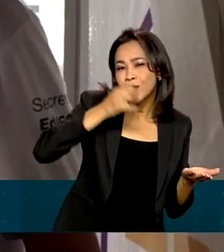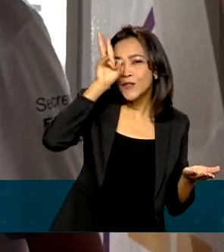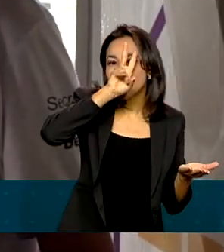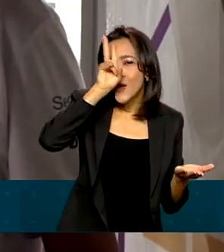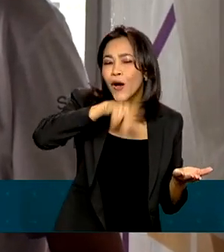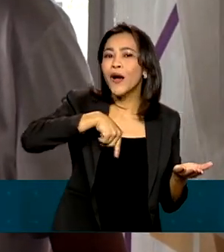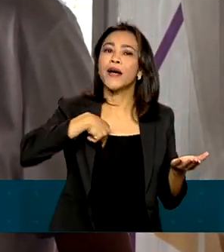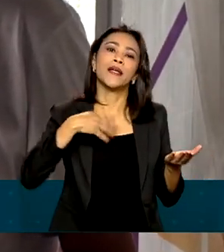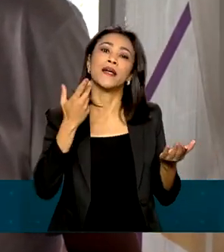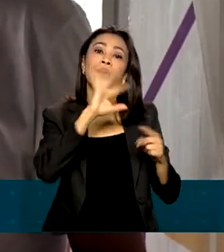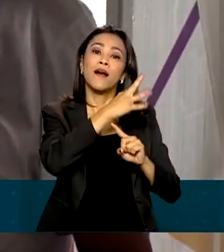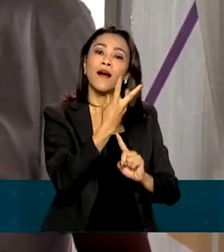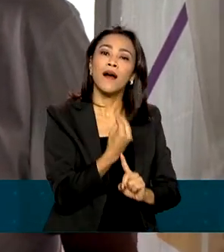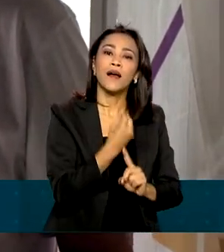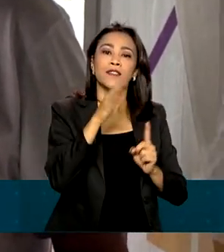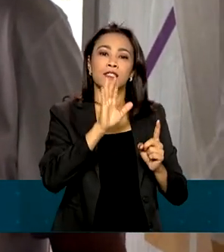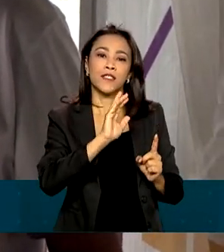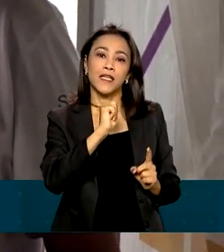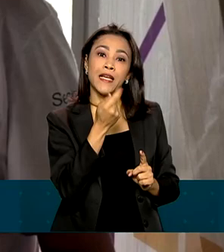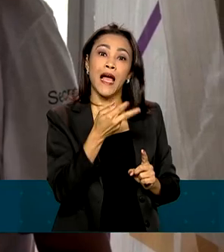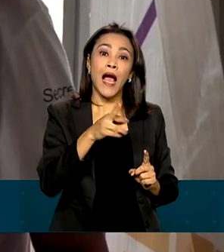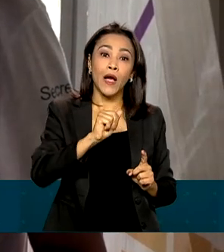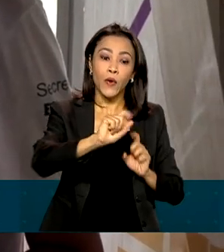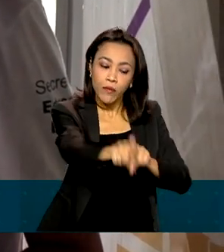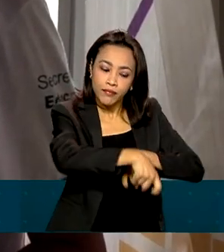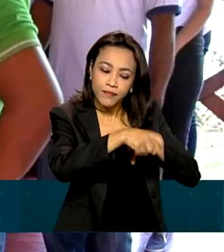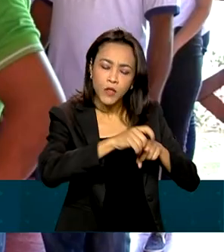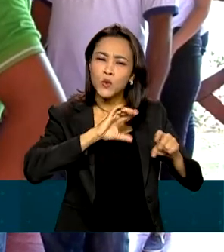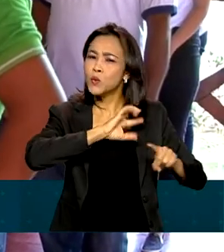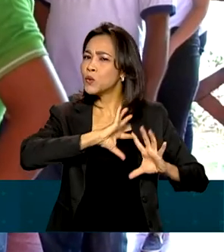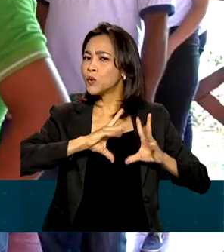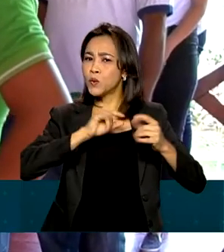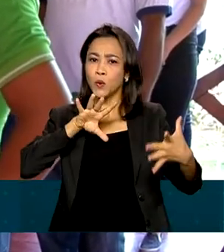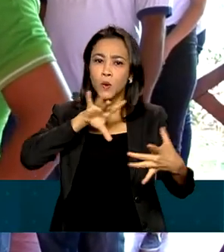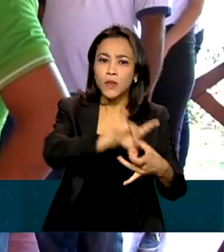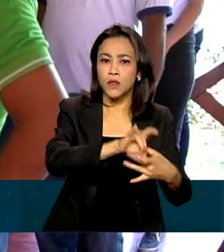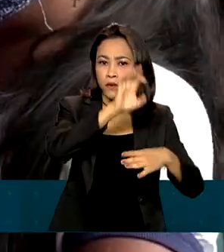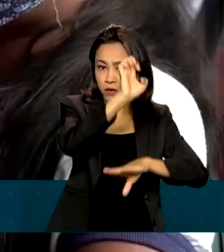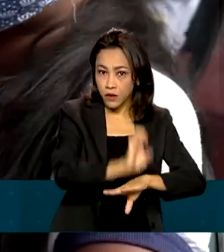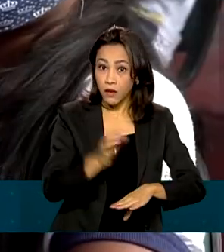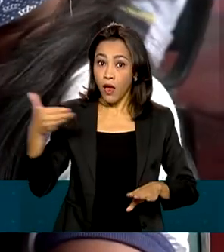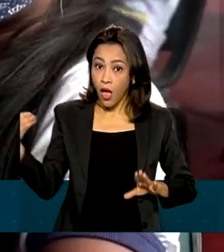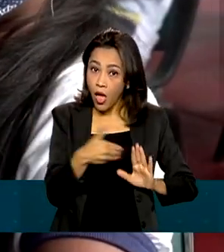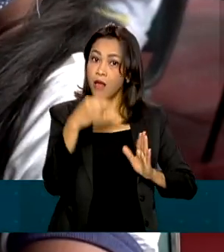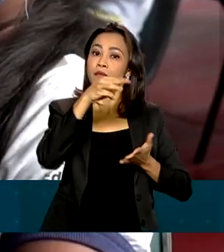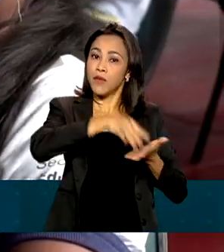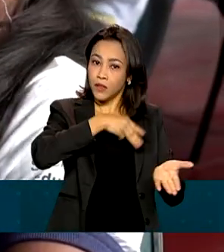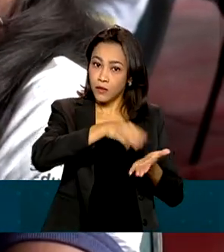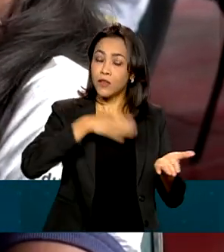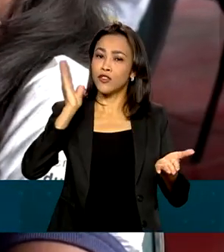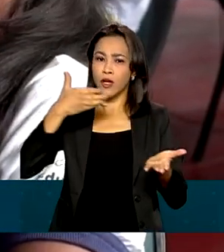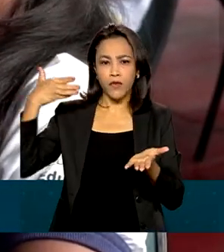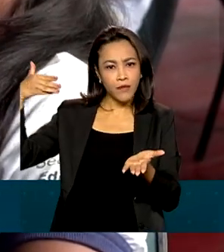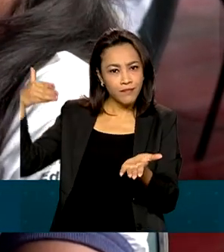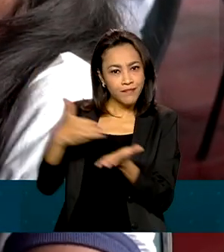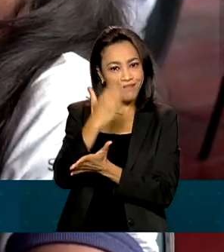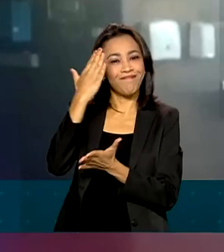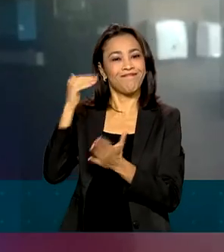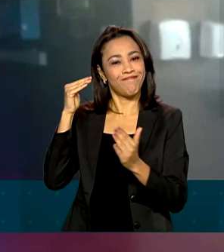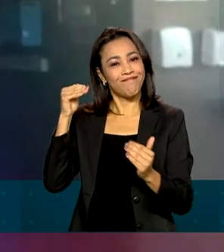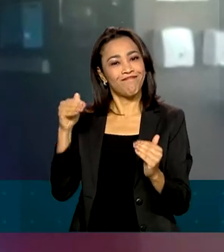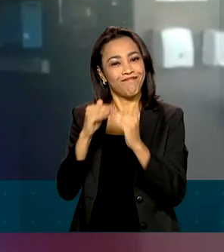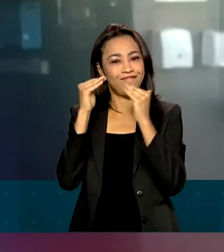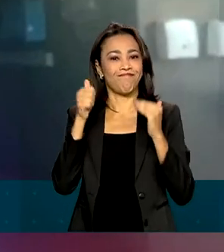e agroecologia, tudo no contexto amazônico. Uma metodologia que já foi aprovada pela comunidade.